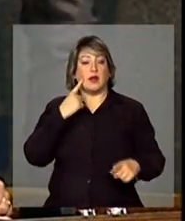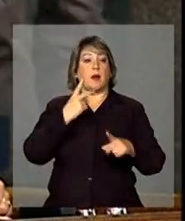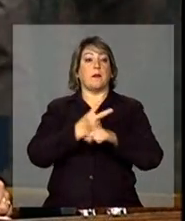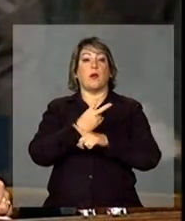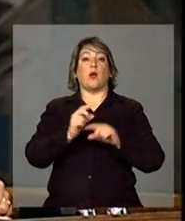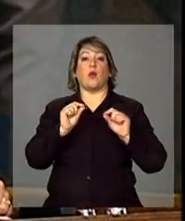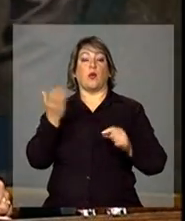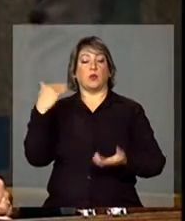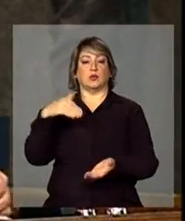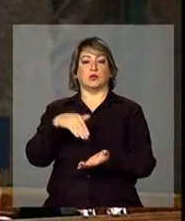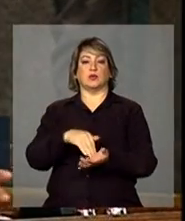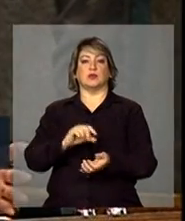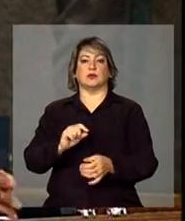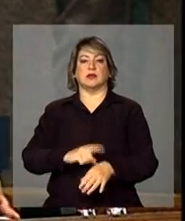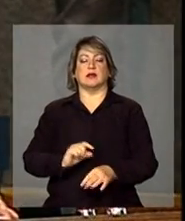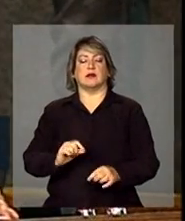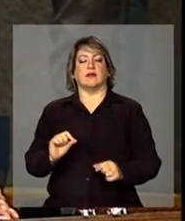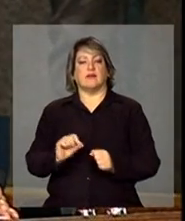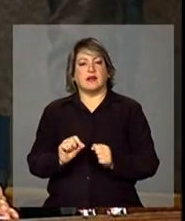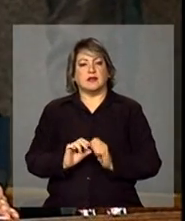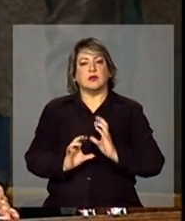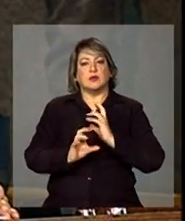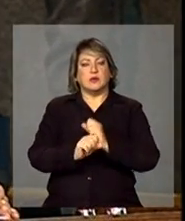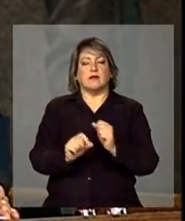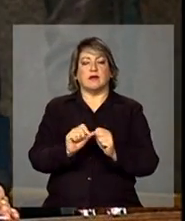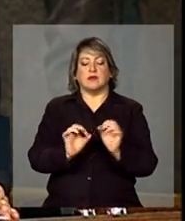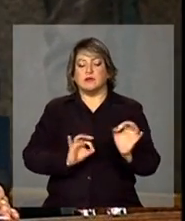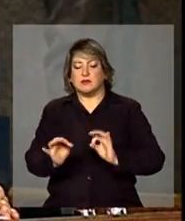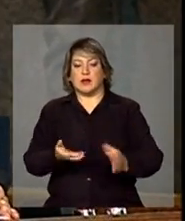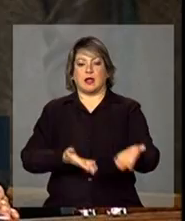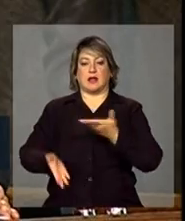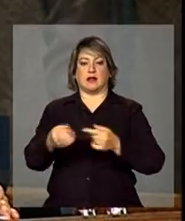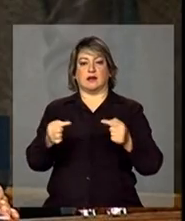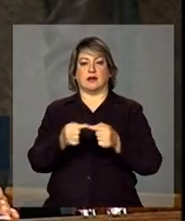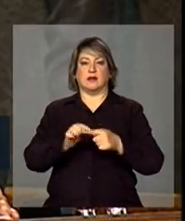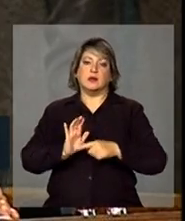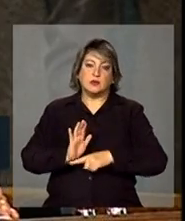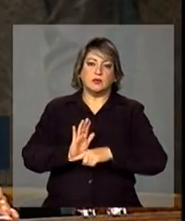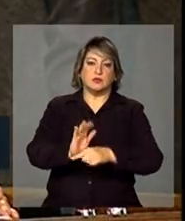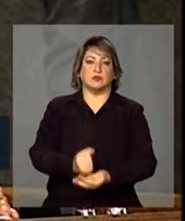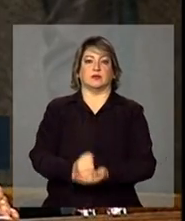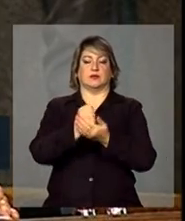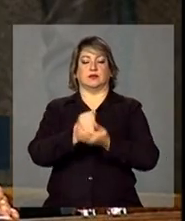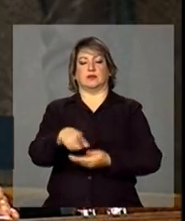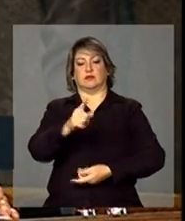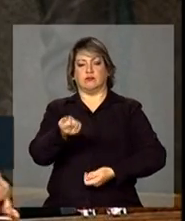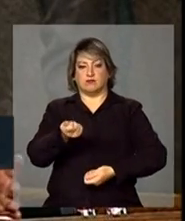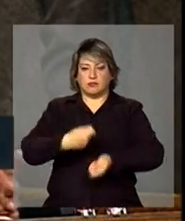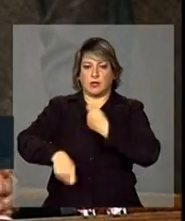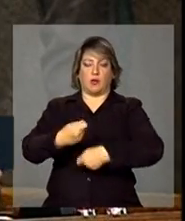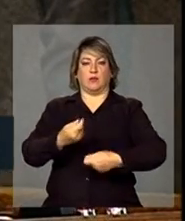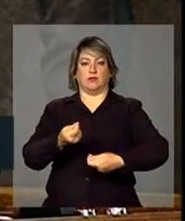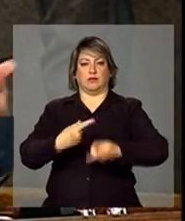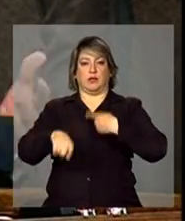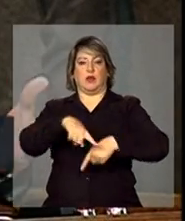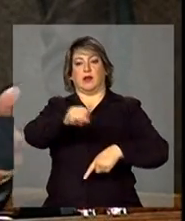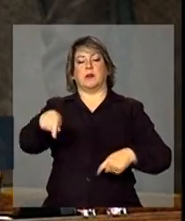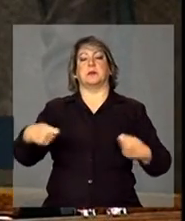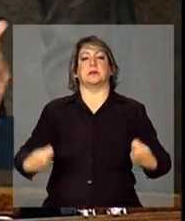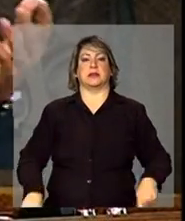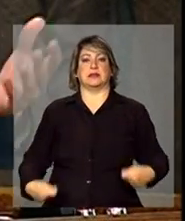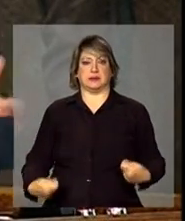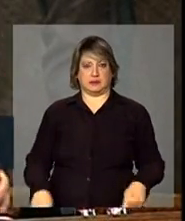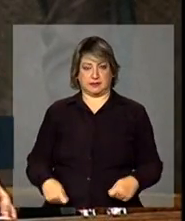nos últimos tempos, construir produtos e serviços adequados a essa necessidade que o cliente